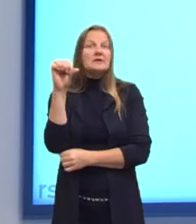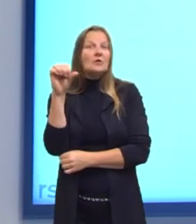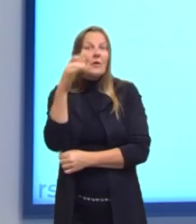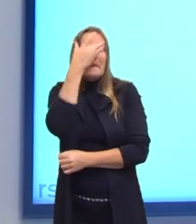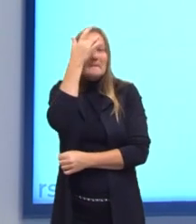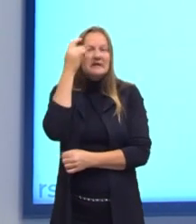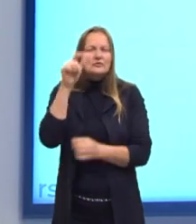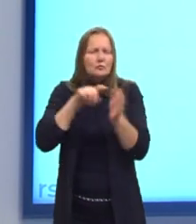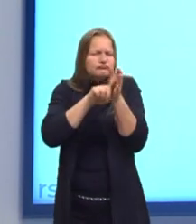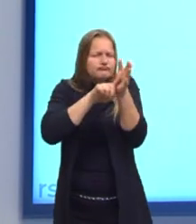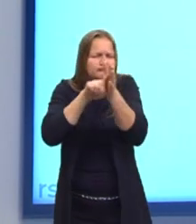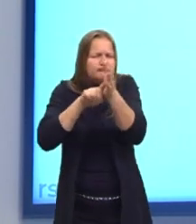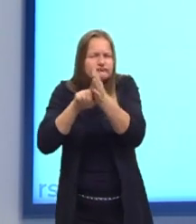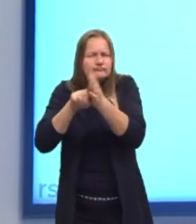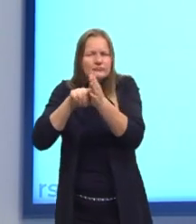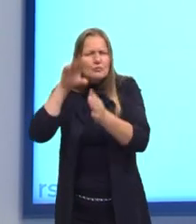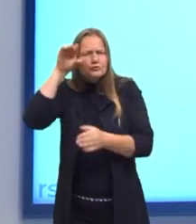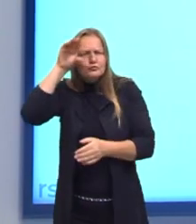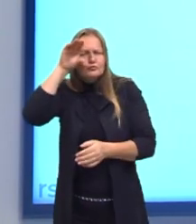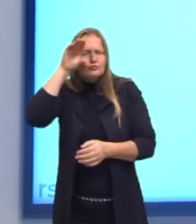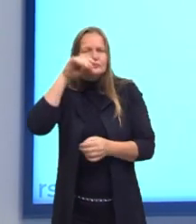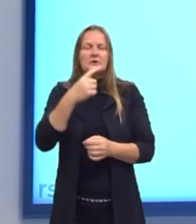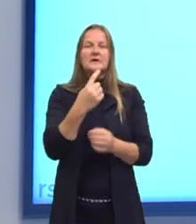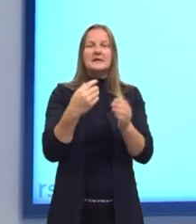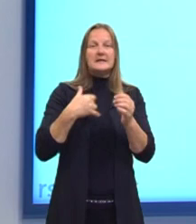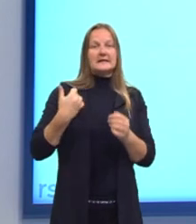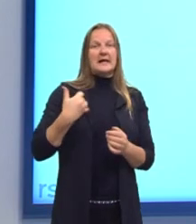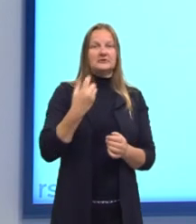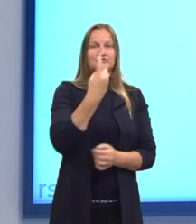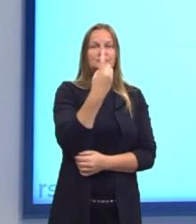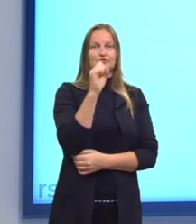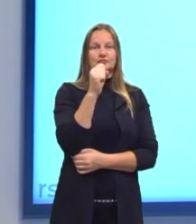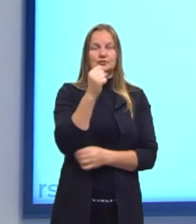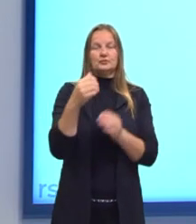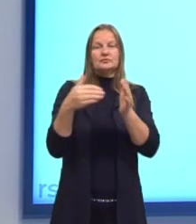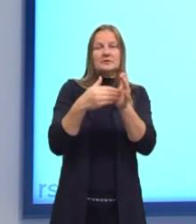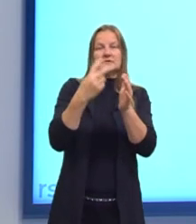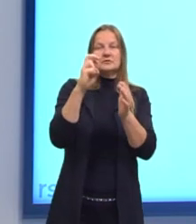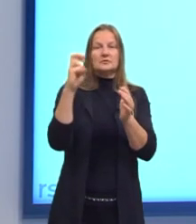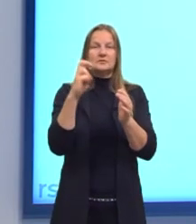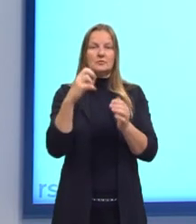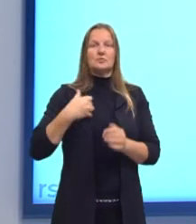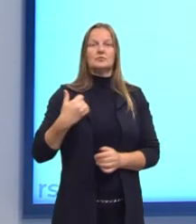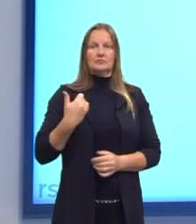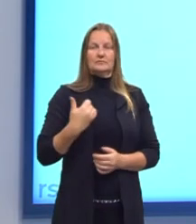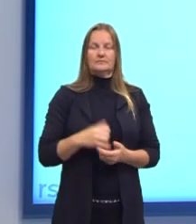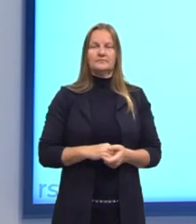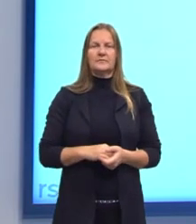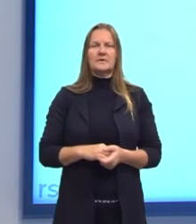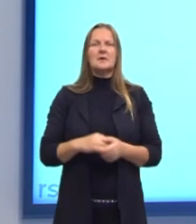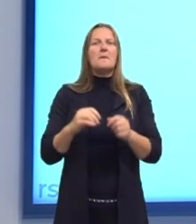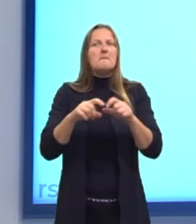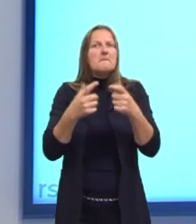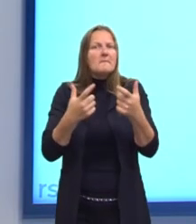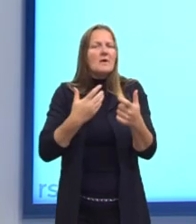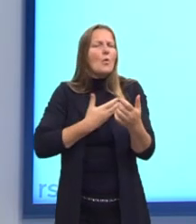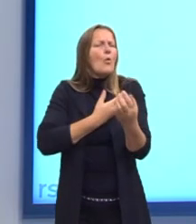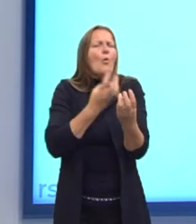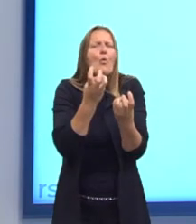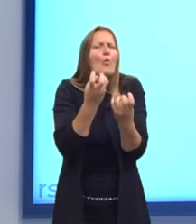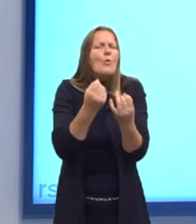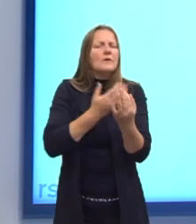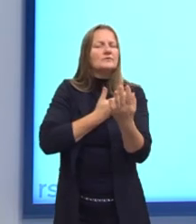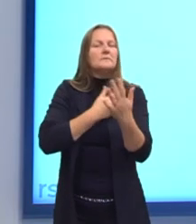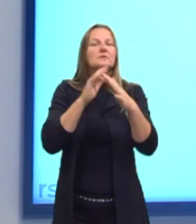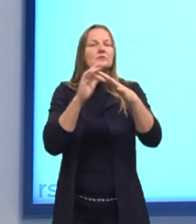pessoas entre 18 e 55 anos. Além da quantidade de amigos que elas tinham nas